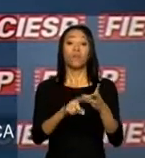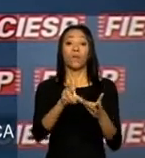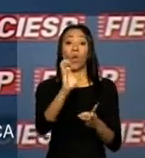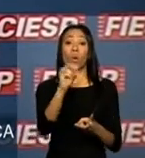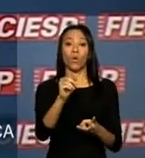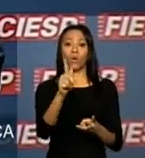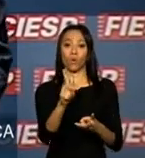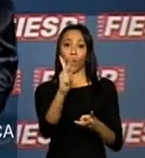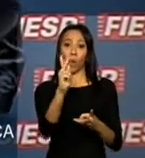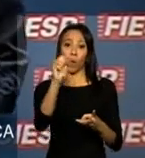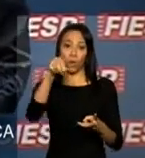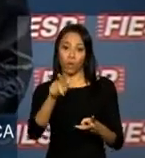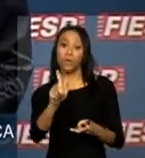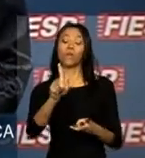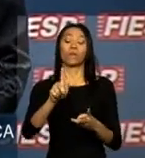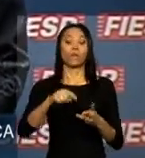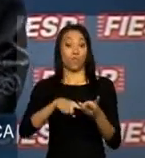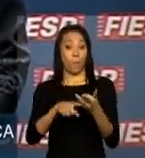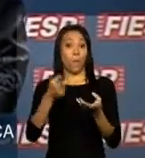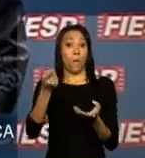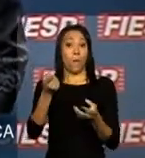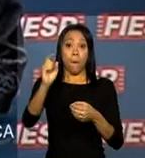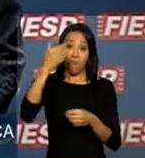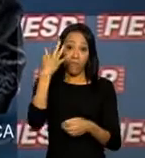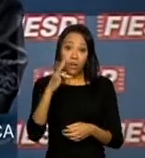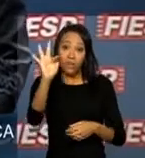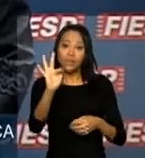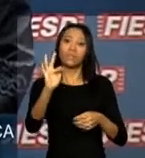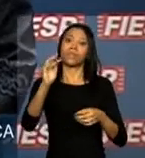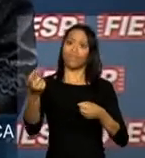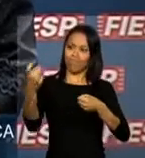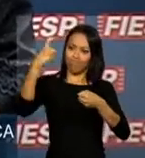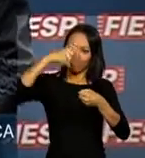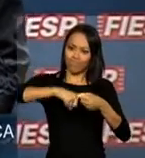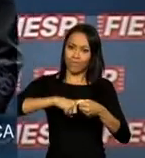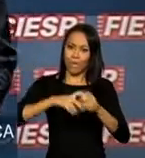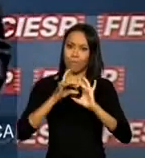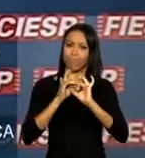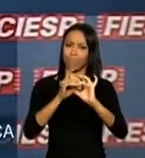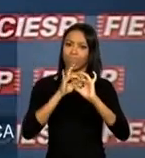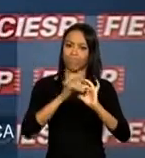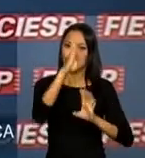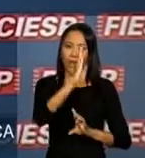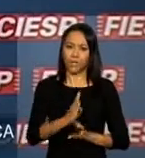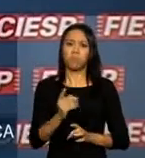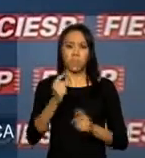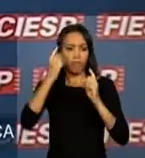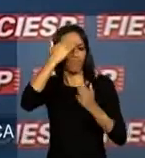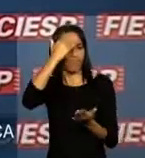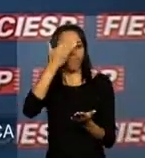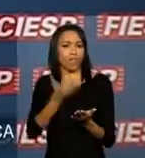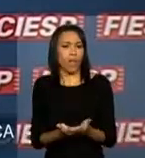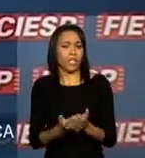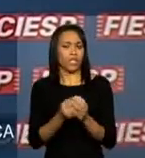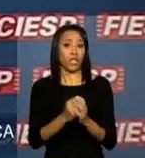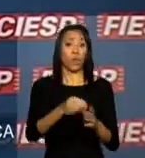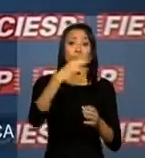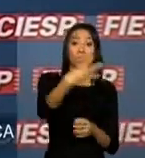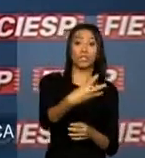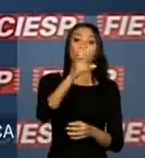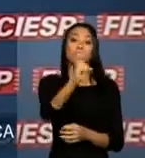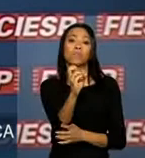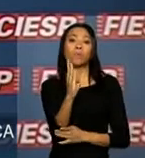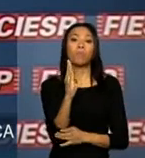está entre os parceiros que mais apostaram no Brasil, com o estoque de 35 bilhões de